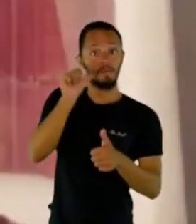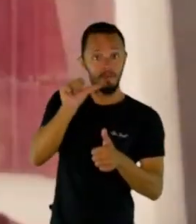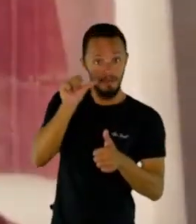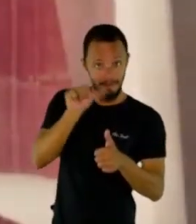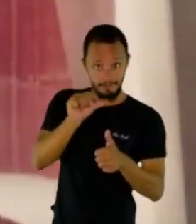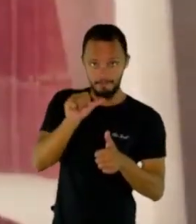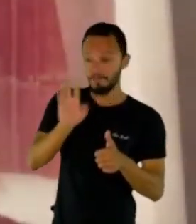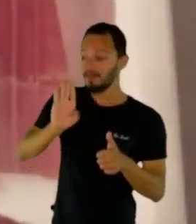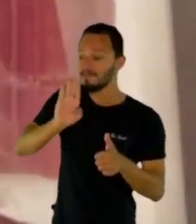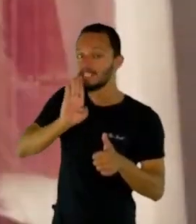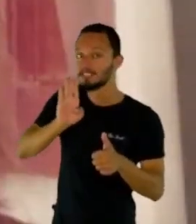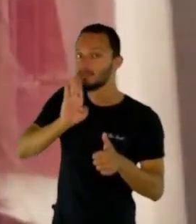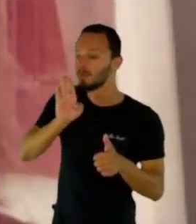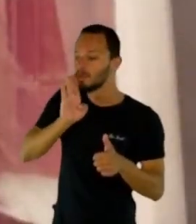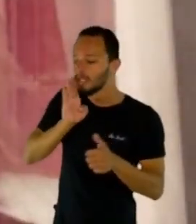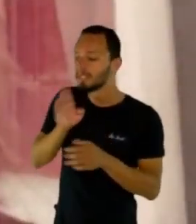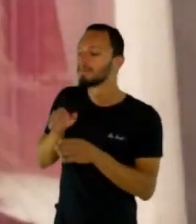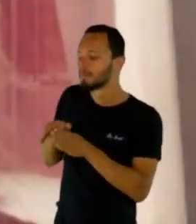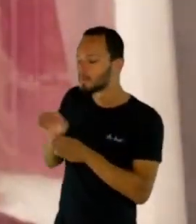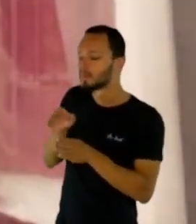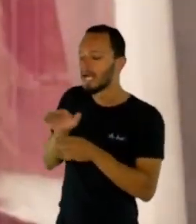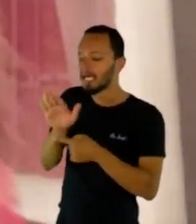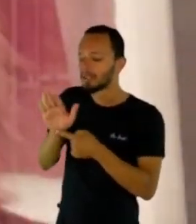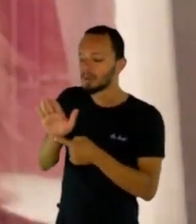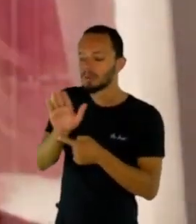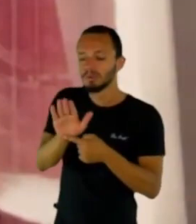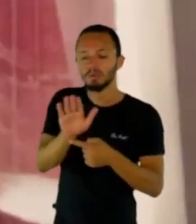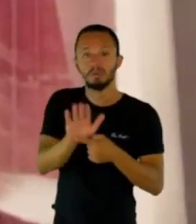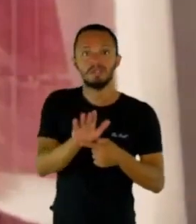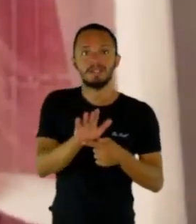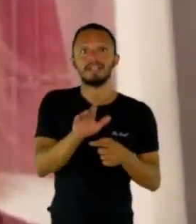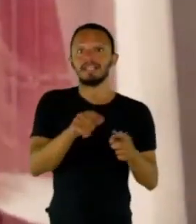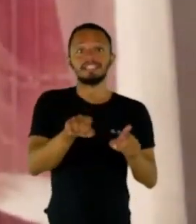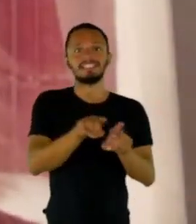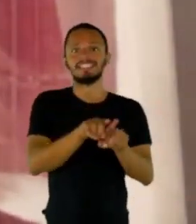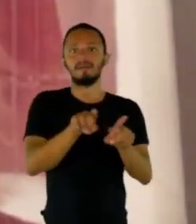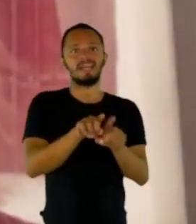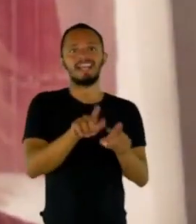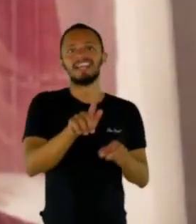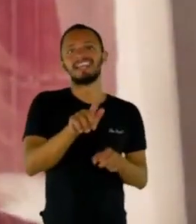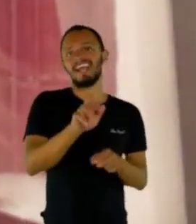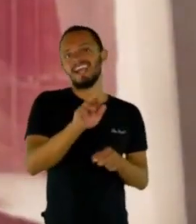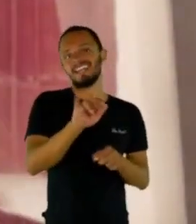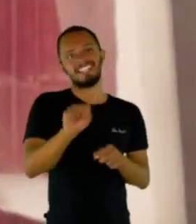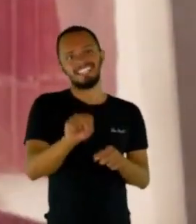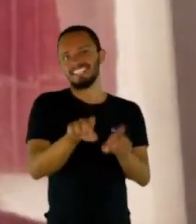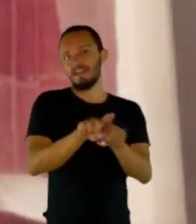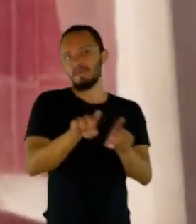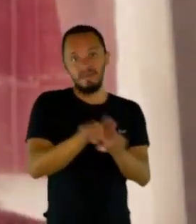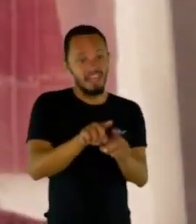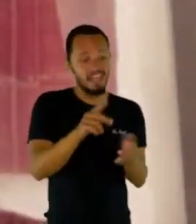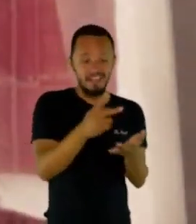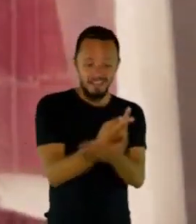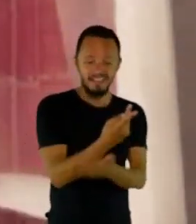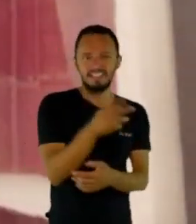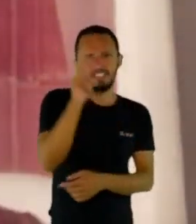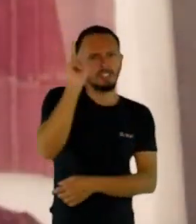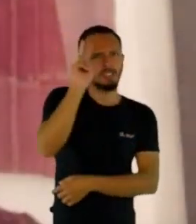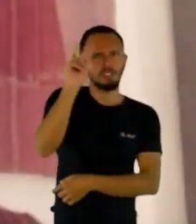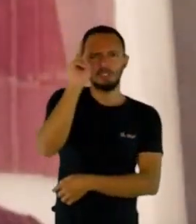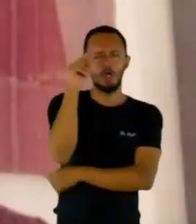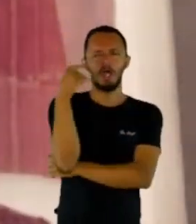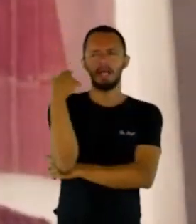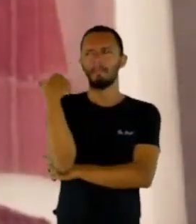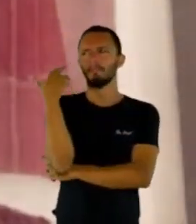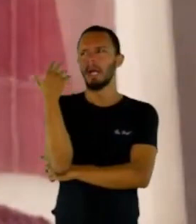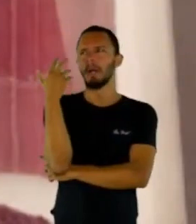com outras pessoas, a gente fez com as garis da SLU, né? E tem histórias também maravilhosas. Eu ficava olhando que a gente, essa